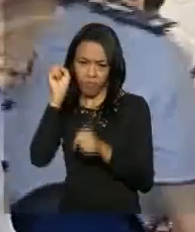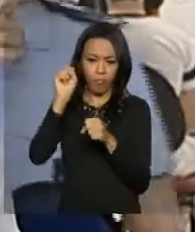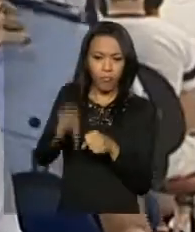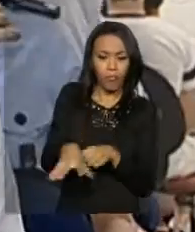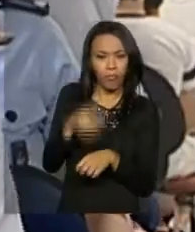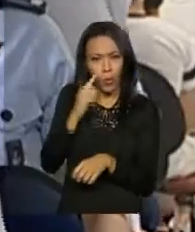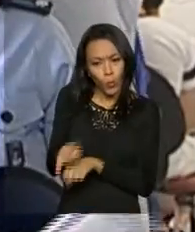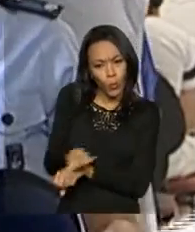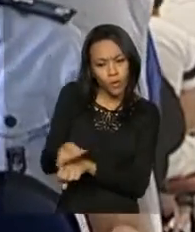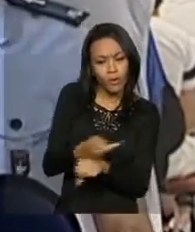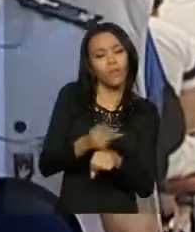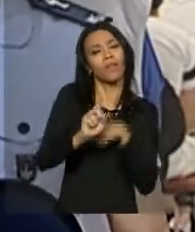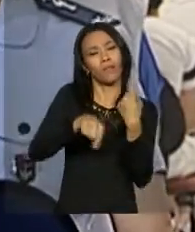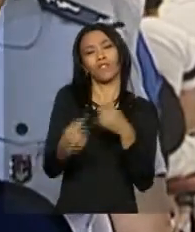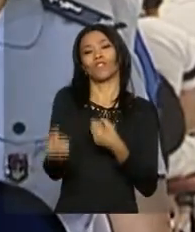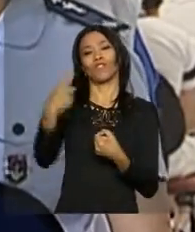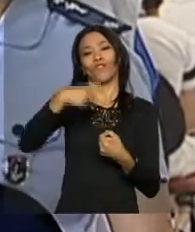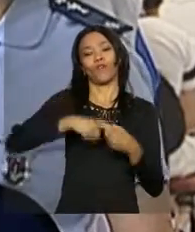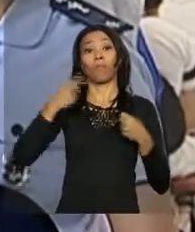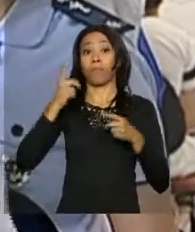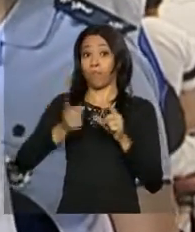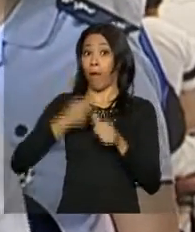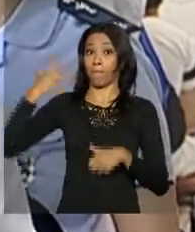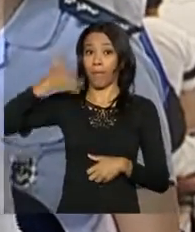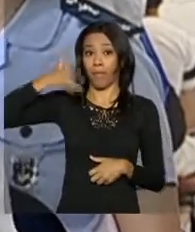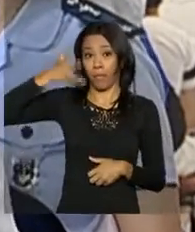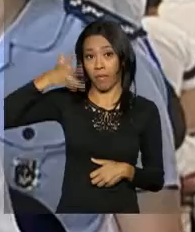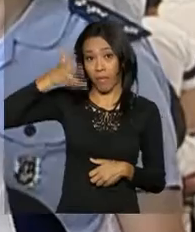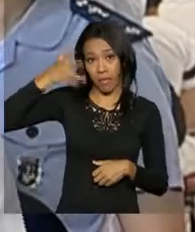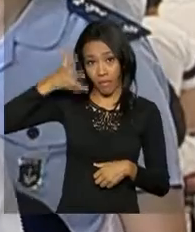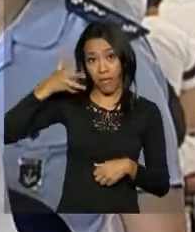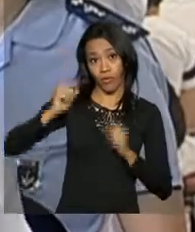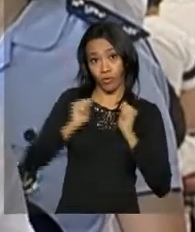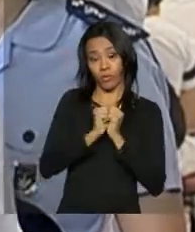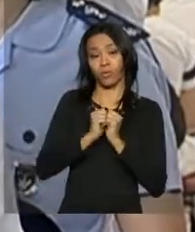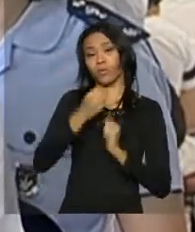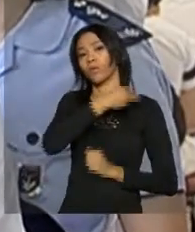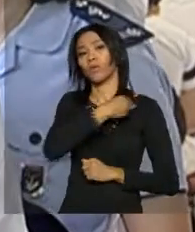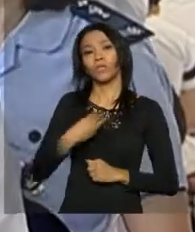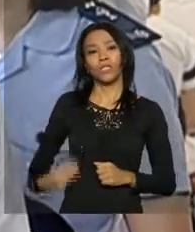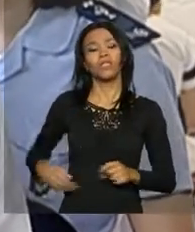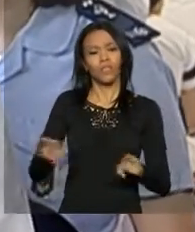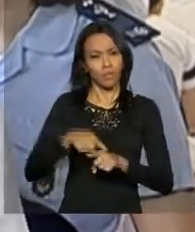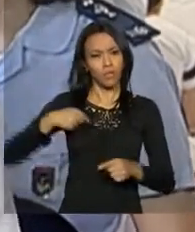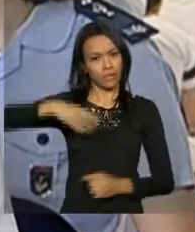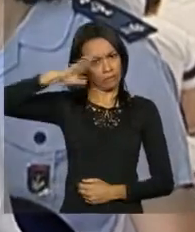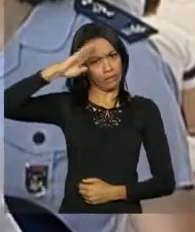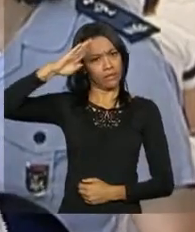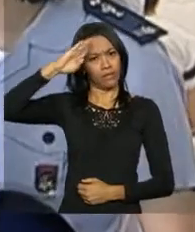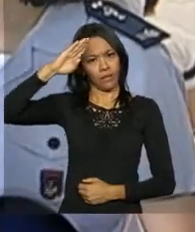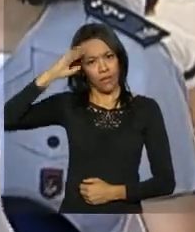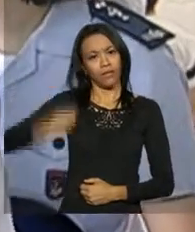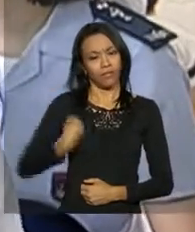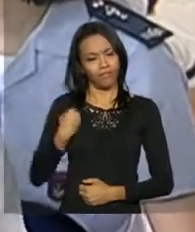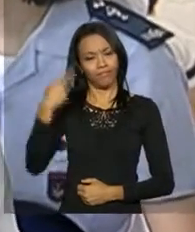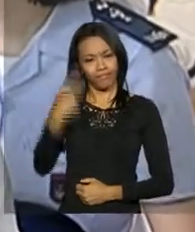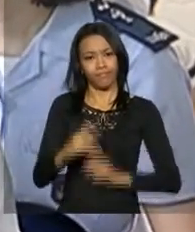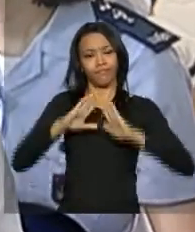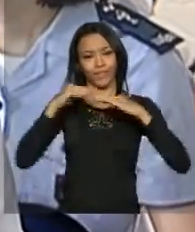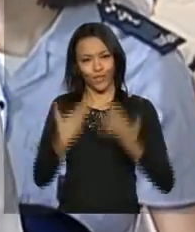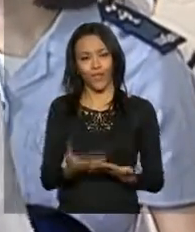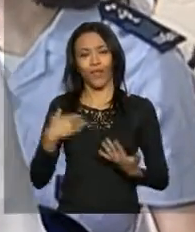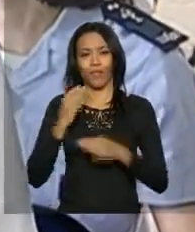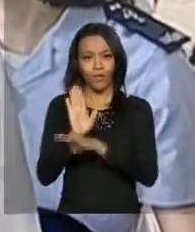vão voltar a fazer esse trabalho depois desse momento de palestra aqui, acompanhados do ministro e dos militares das Forças Armadas que estão aqui na escola para ajudar